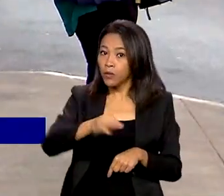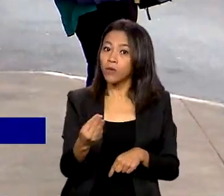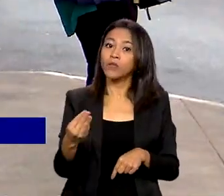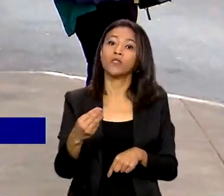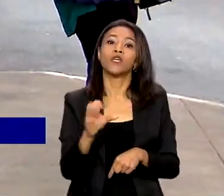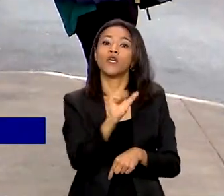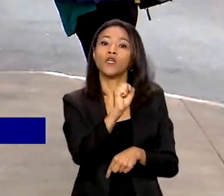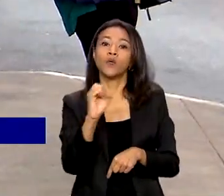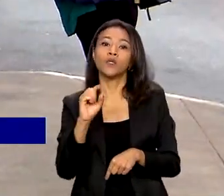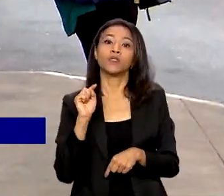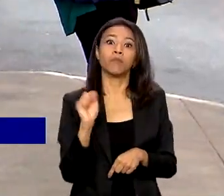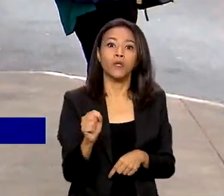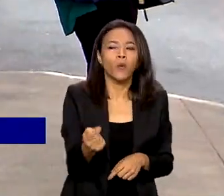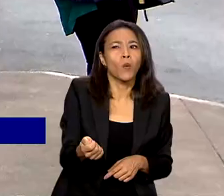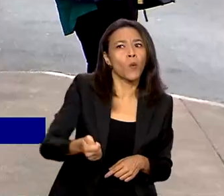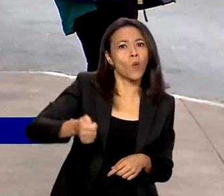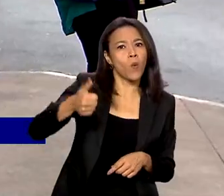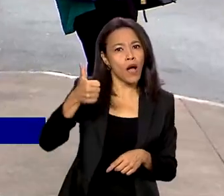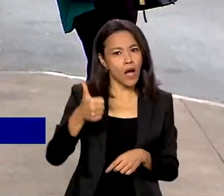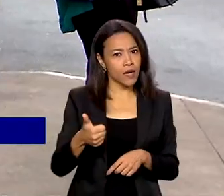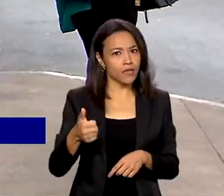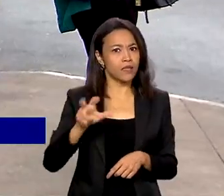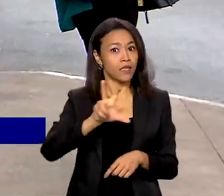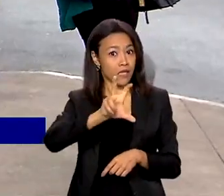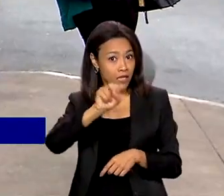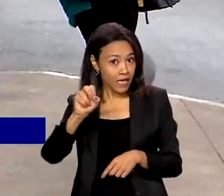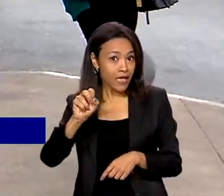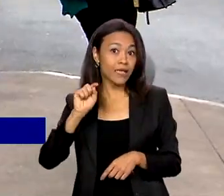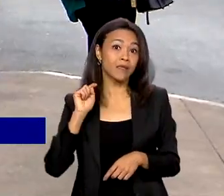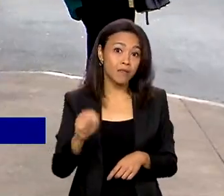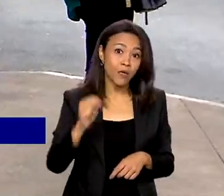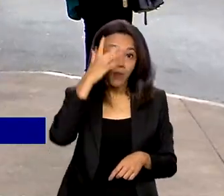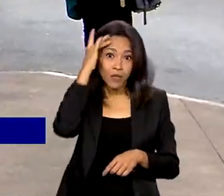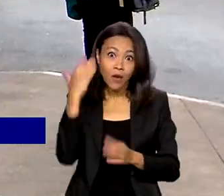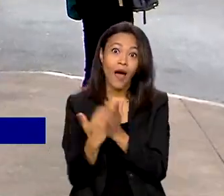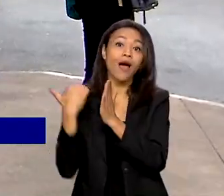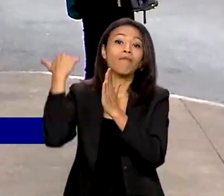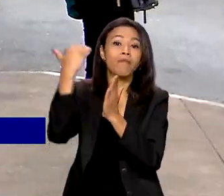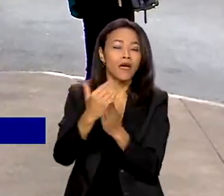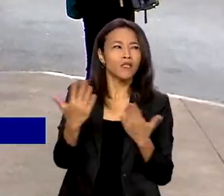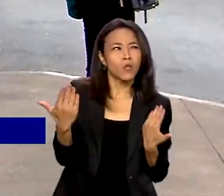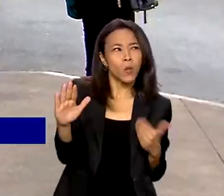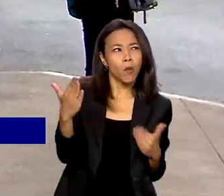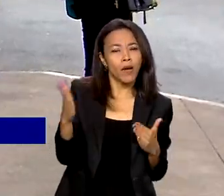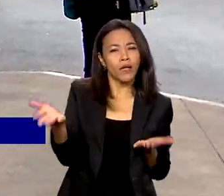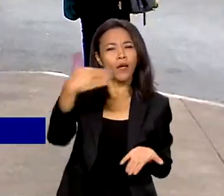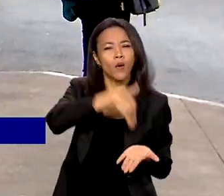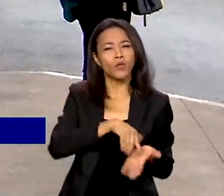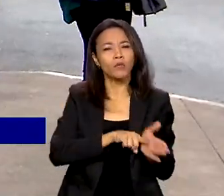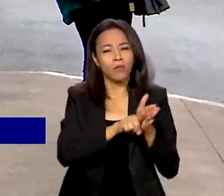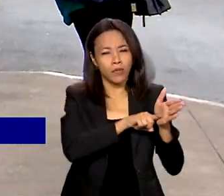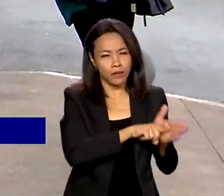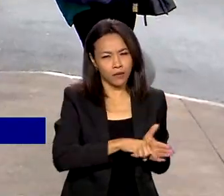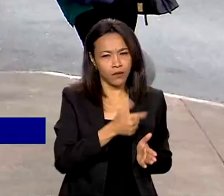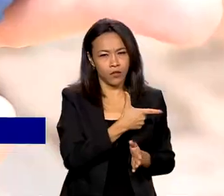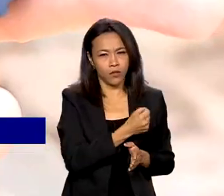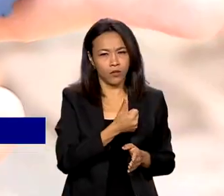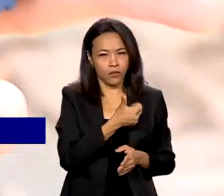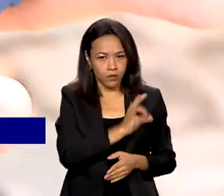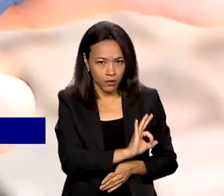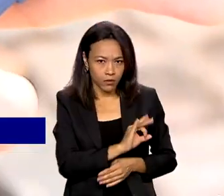habitantes. Quase 500 mil pessoas a mais em relação ao último censo de 2010.